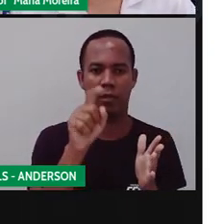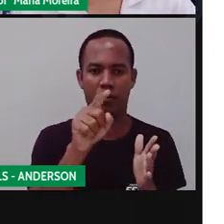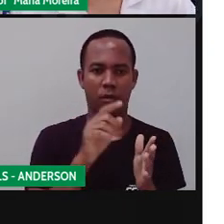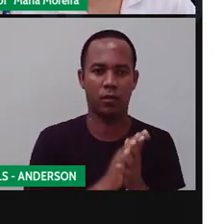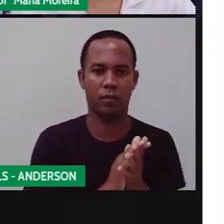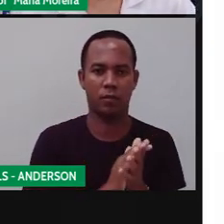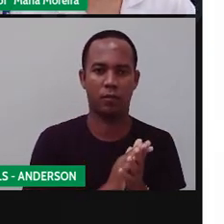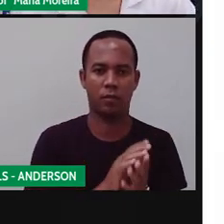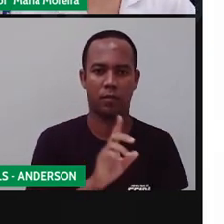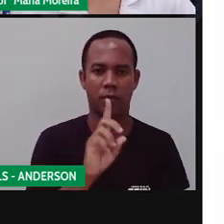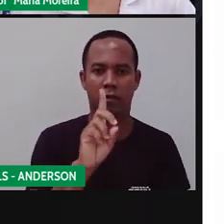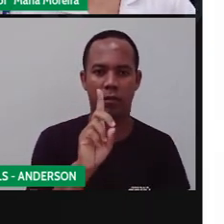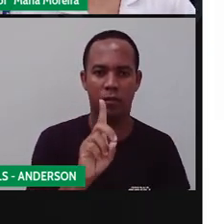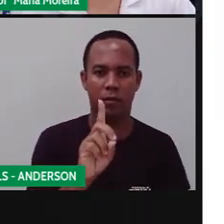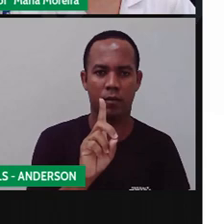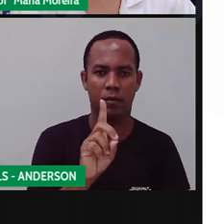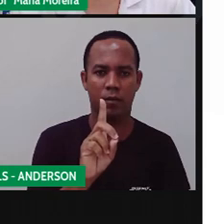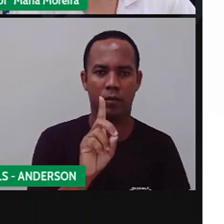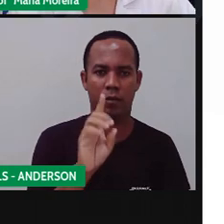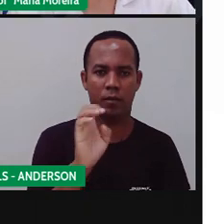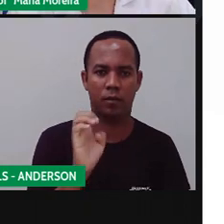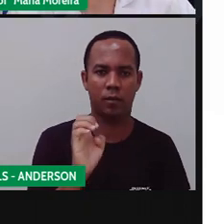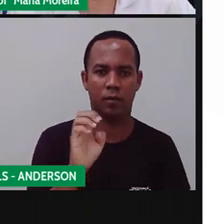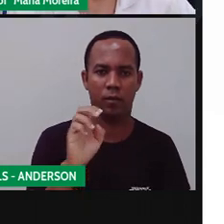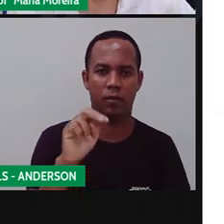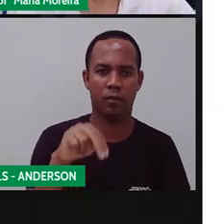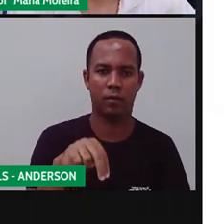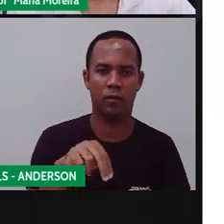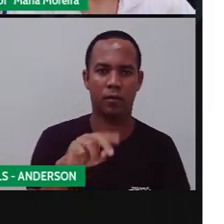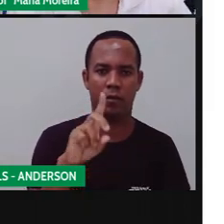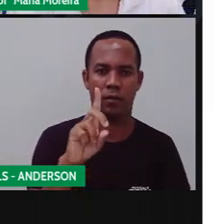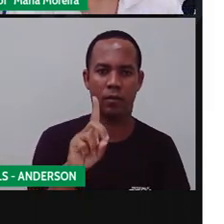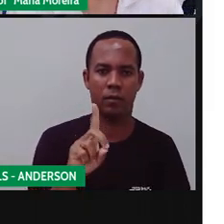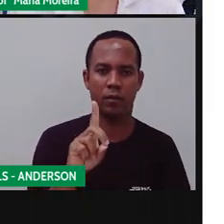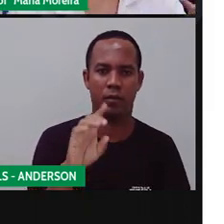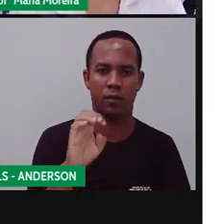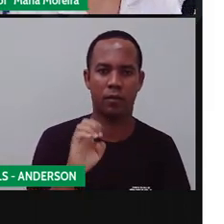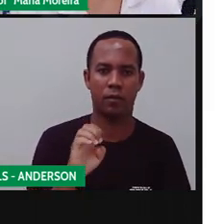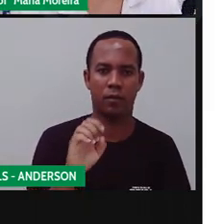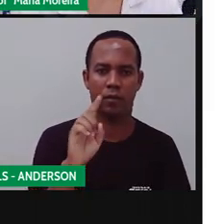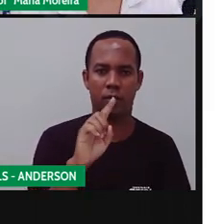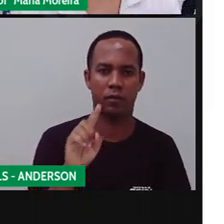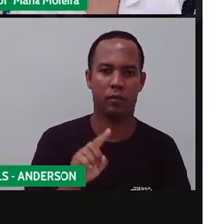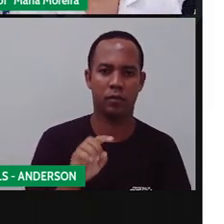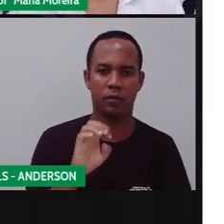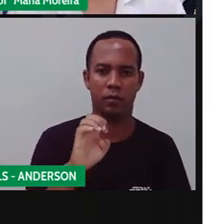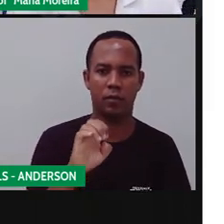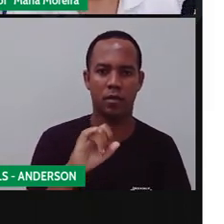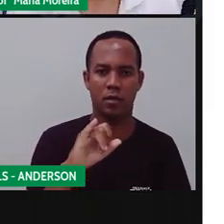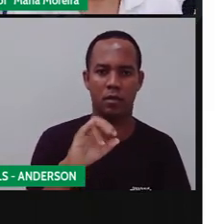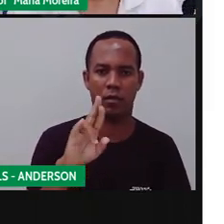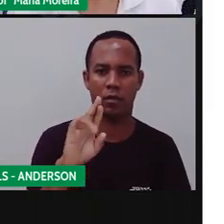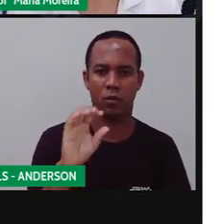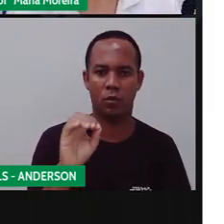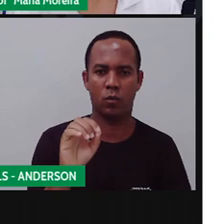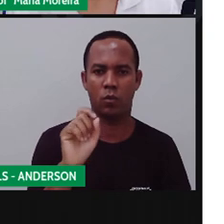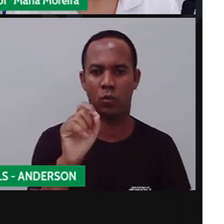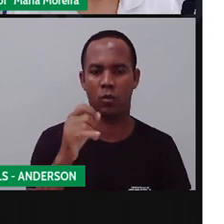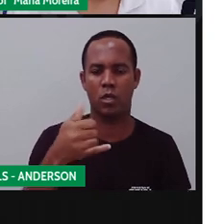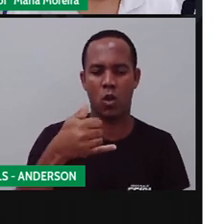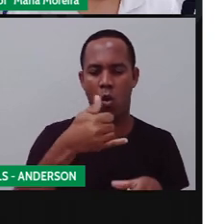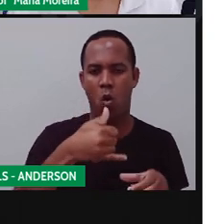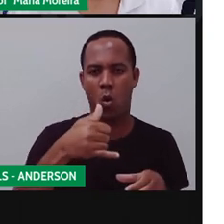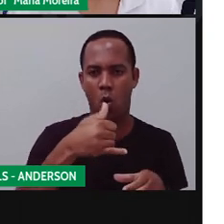dendeseiro, né, a professora já falou do dendê, vocês conhecem o dendê, que é aquele óleo que a gente usa no caruru, no vatapá, pra